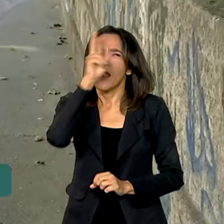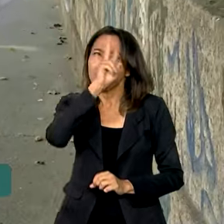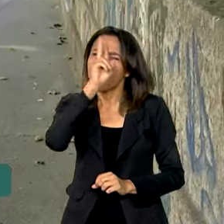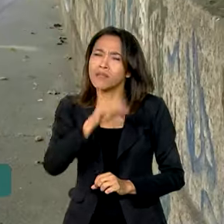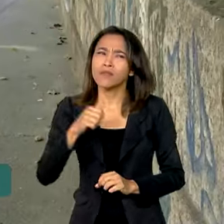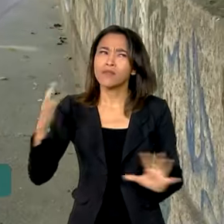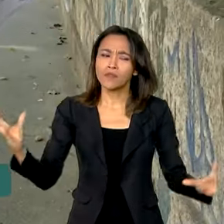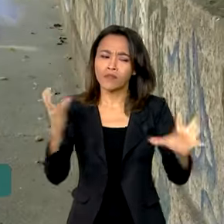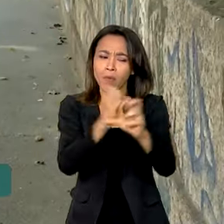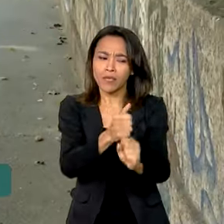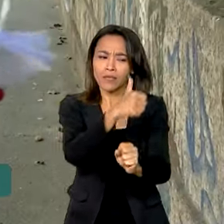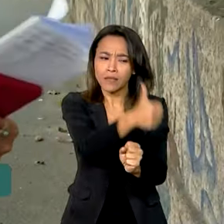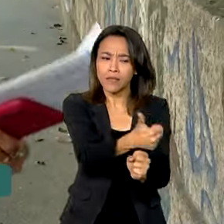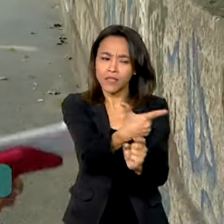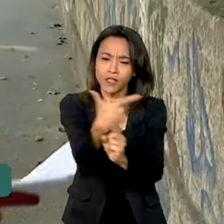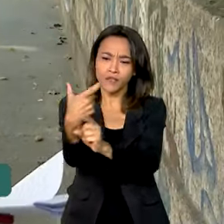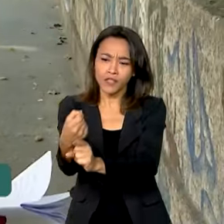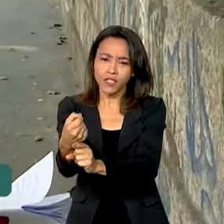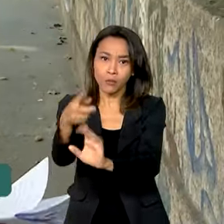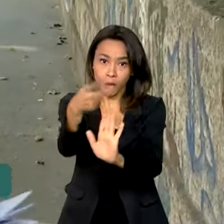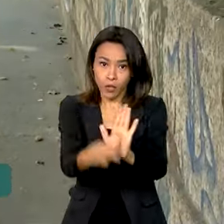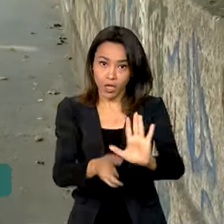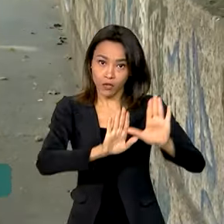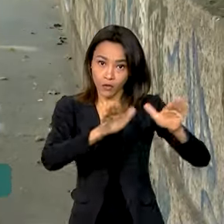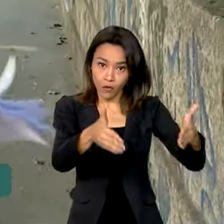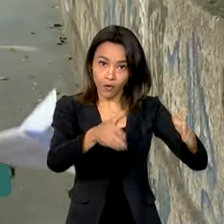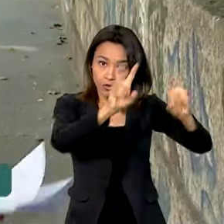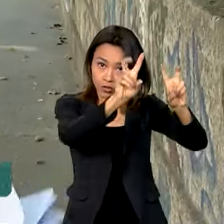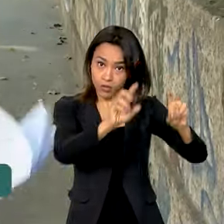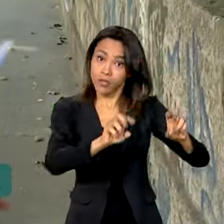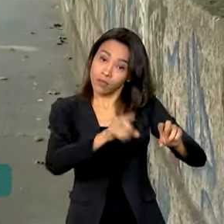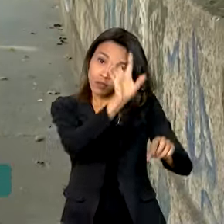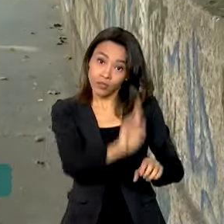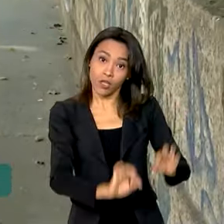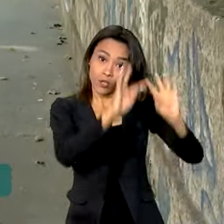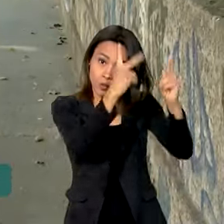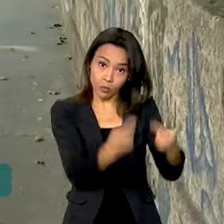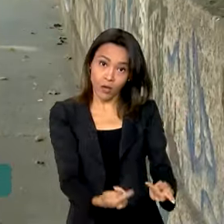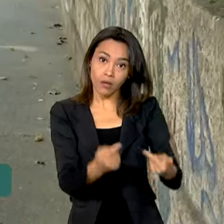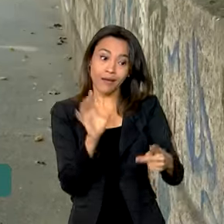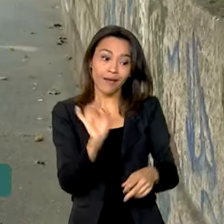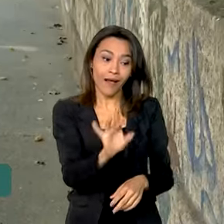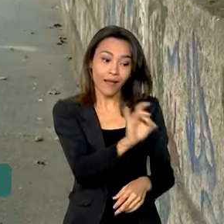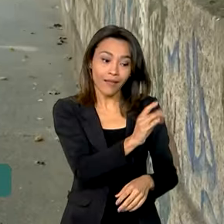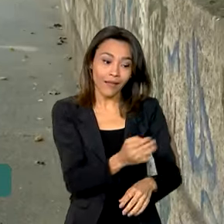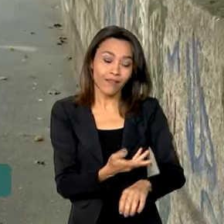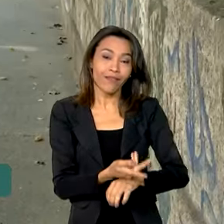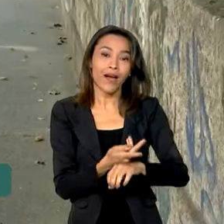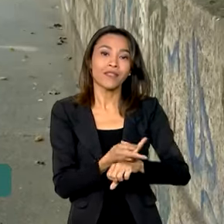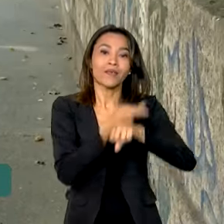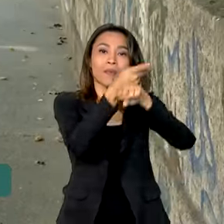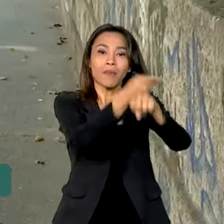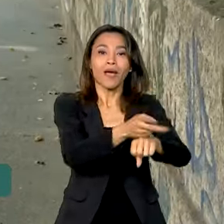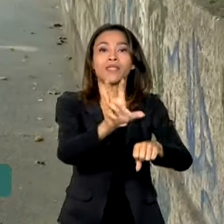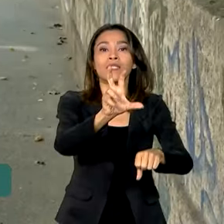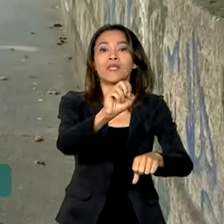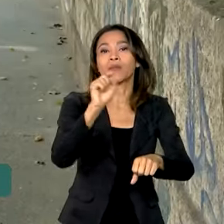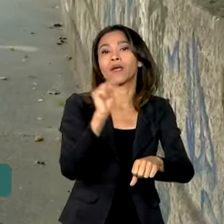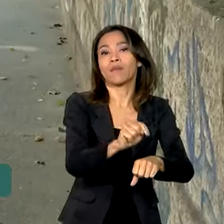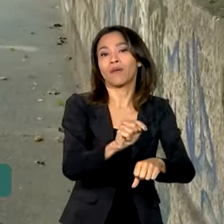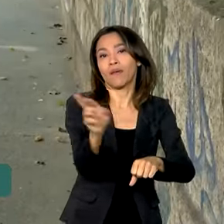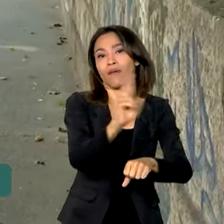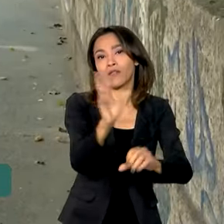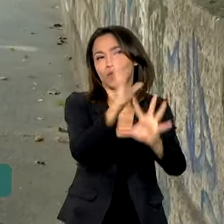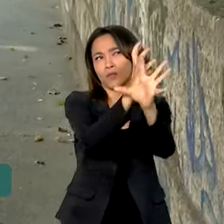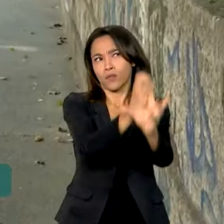projetos no campo de direitos humanos serão premiados, cada um com 50 mil reais, totalizando aí